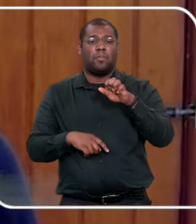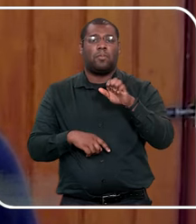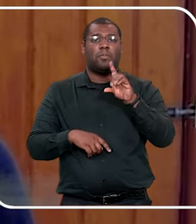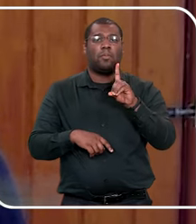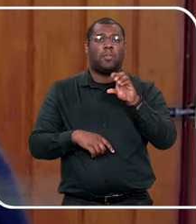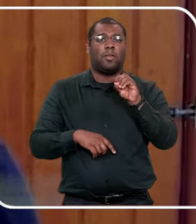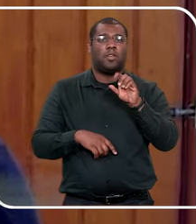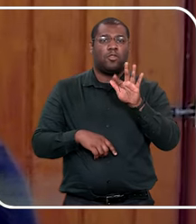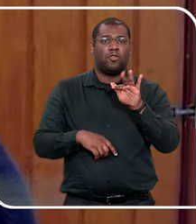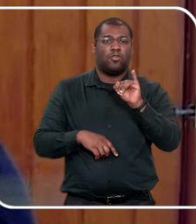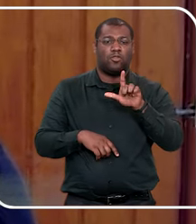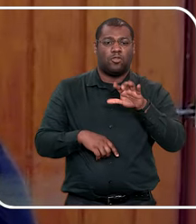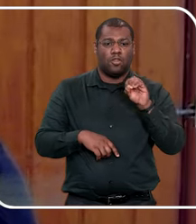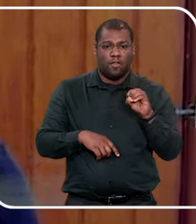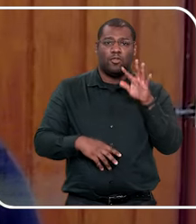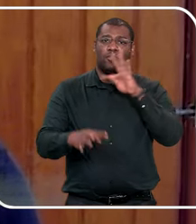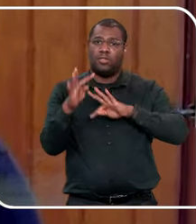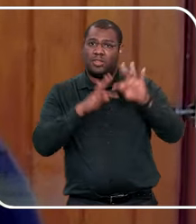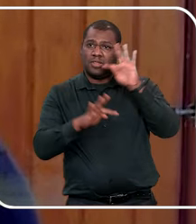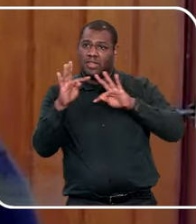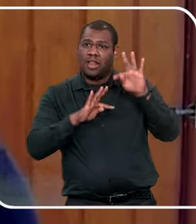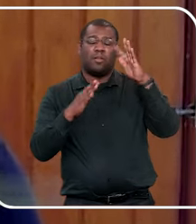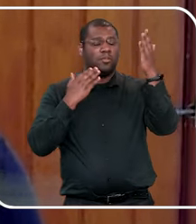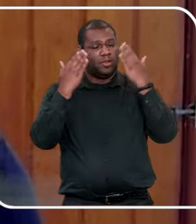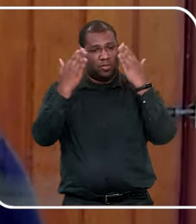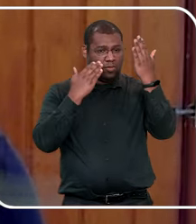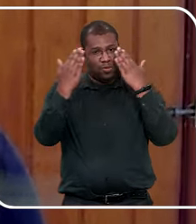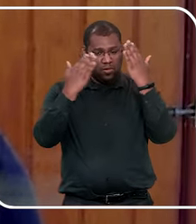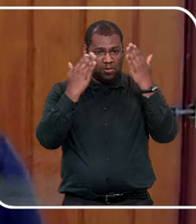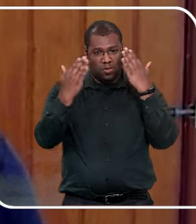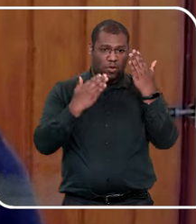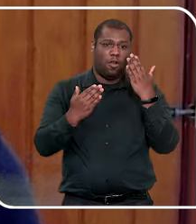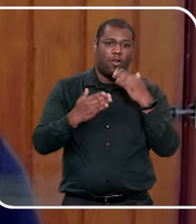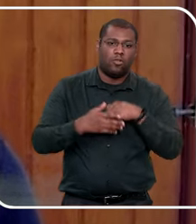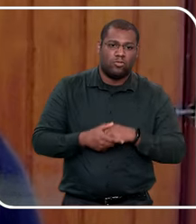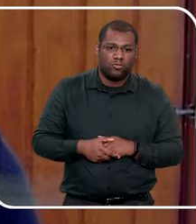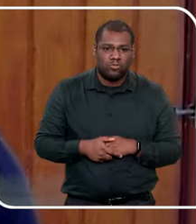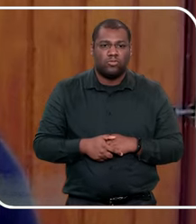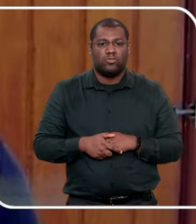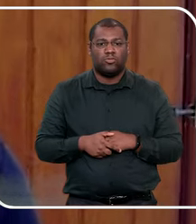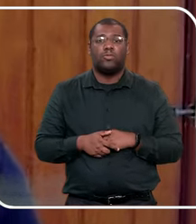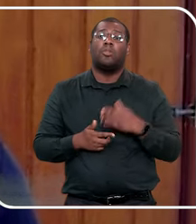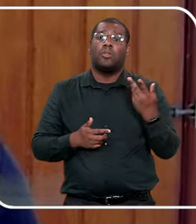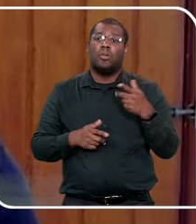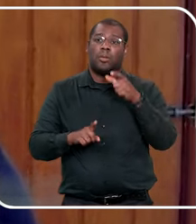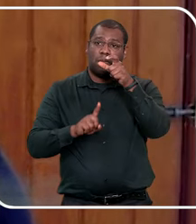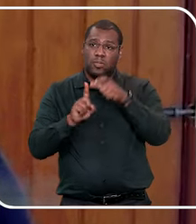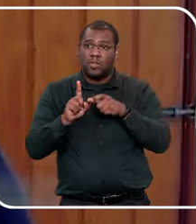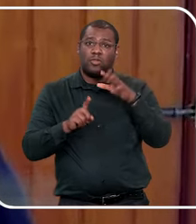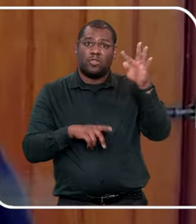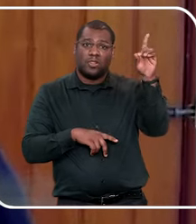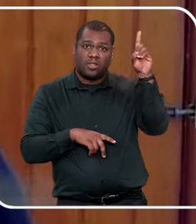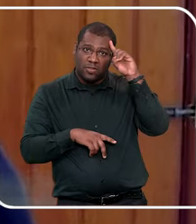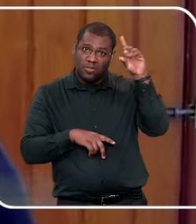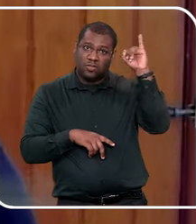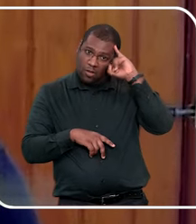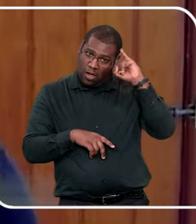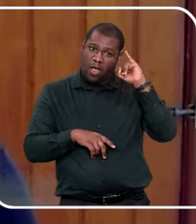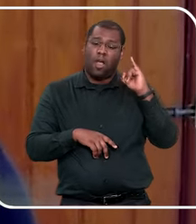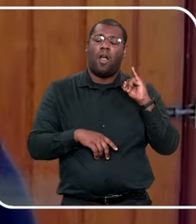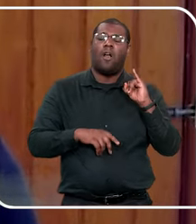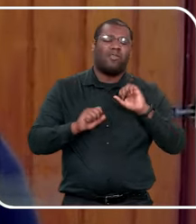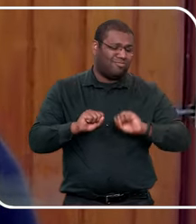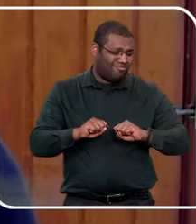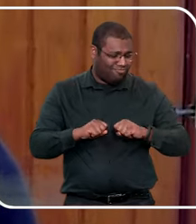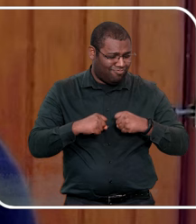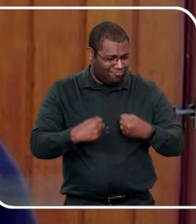desejo, e comece tratamento antes de chegar a vias de fato. Então, muitos pedófilos são doentes e lutam contra isso, gente, lutam